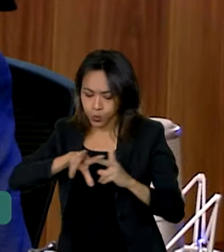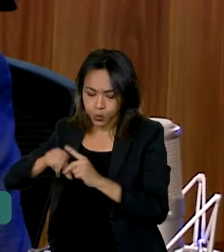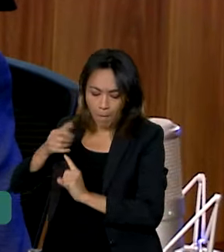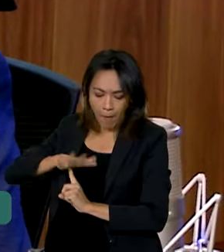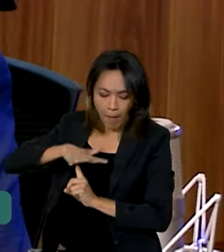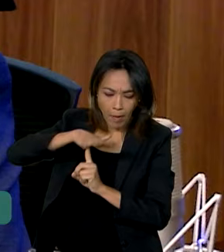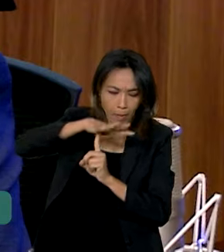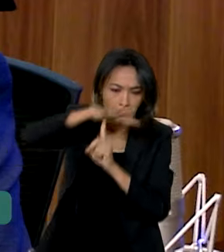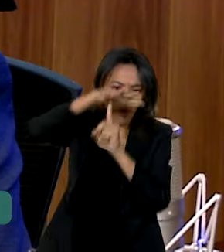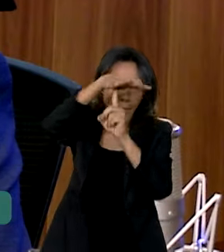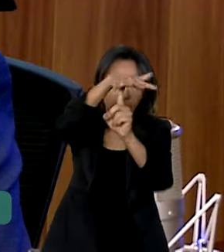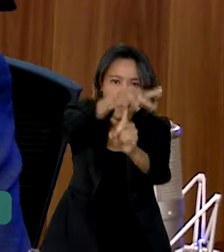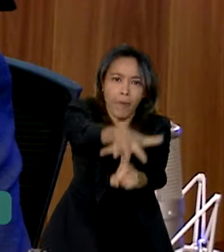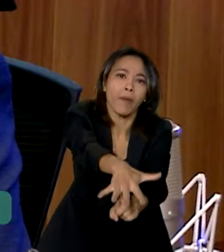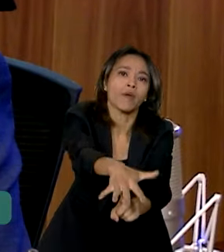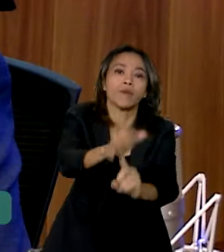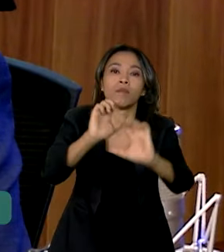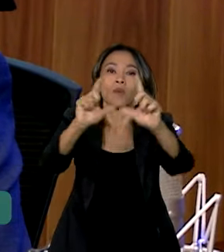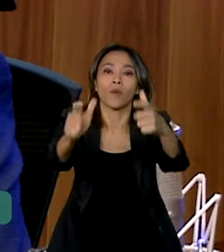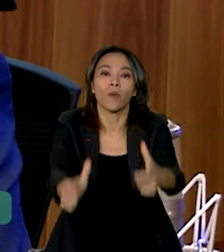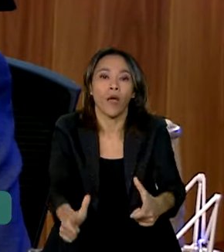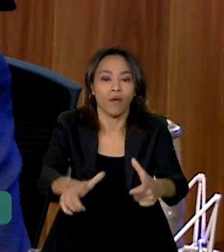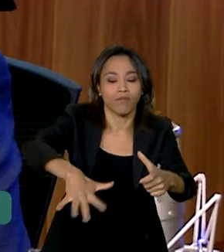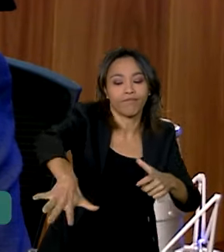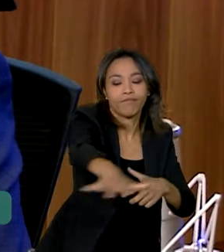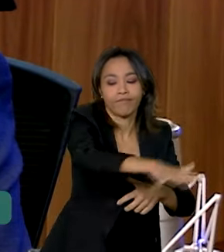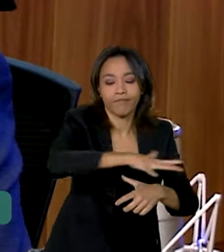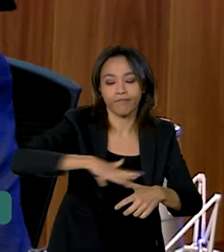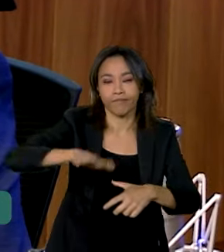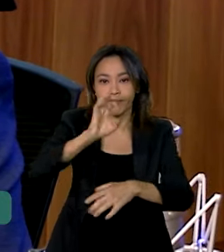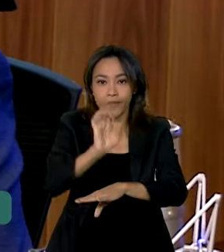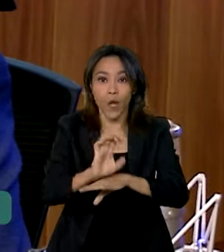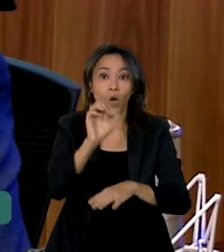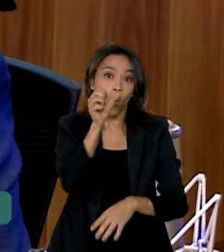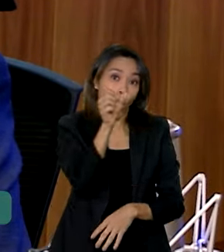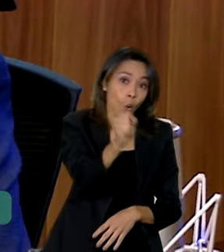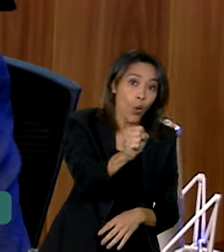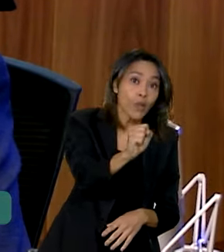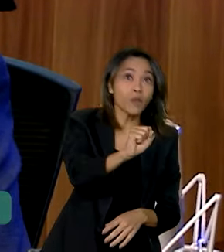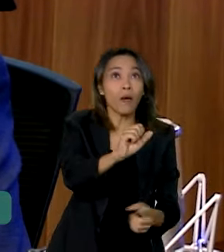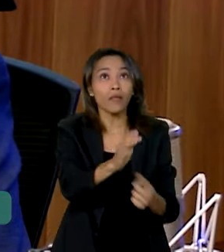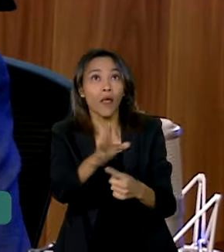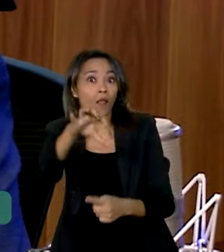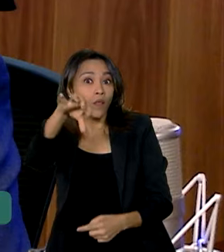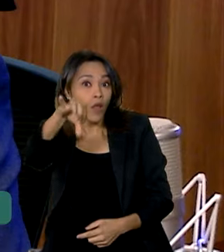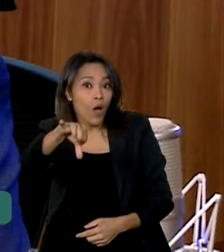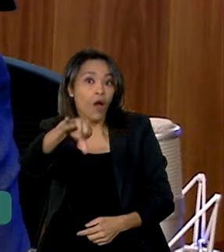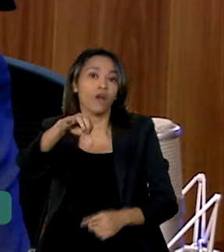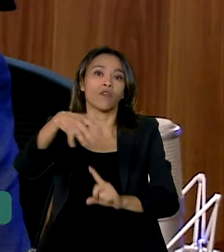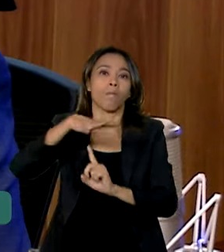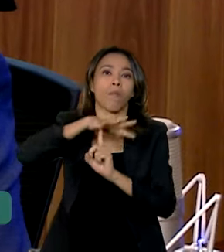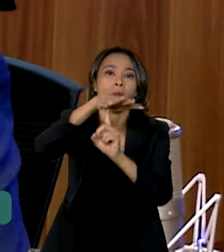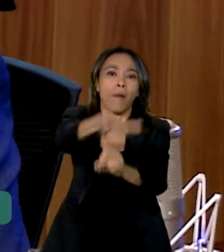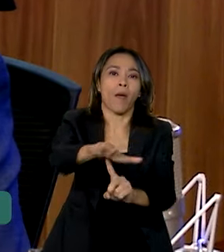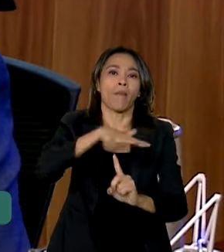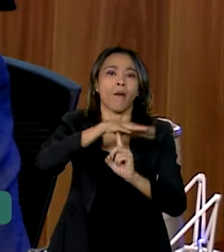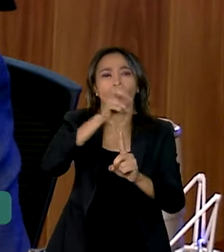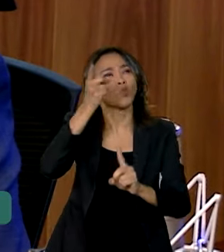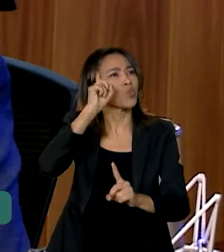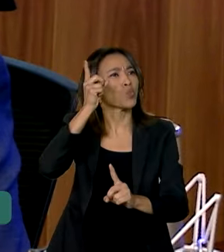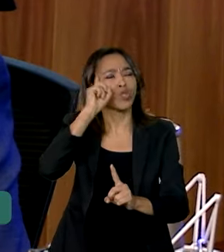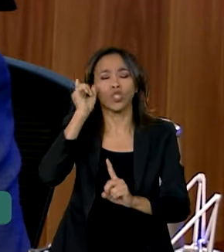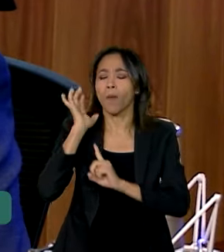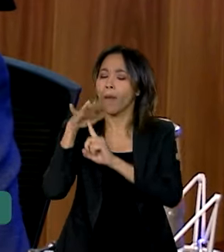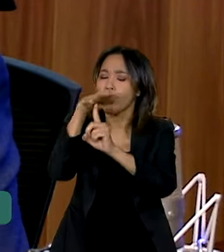helicópteros que nós temos para a região do Vale do Taquari. Nós vamos trabalhar hoje com em torno de 8 a 9 helicópteros, durante todo o dia.